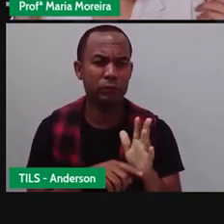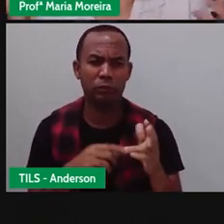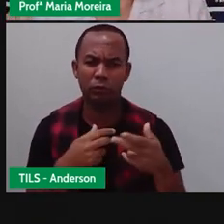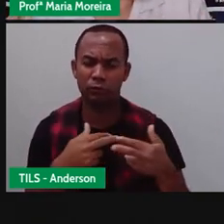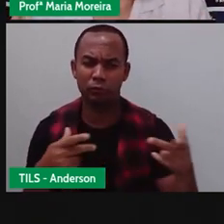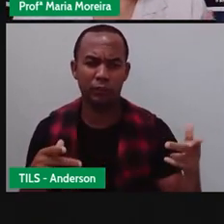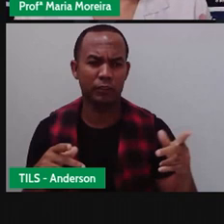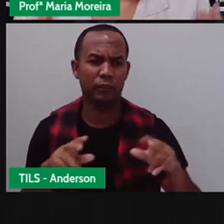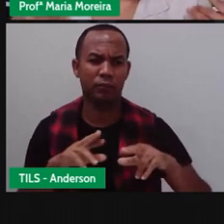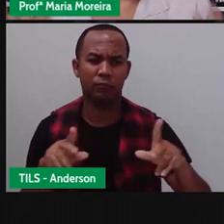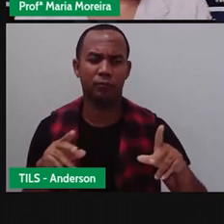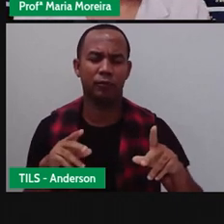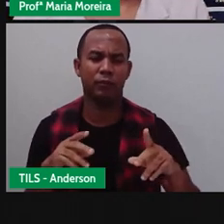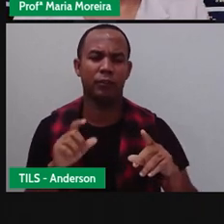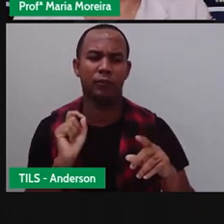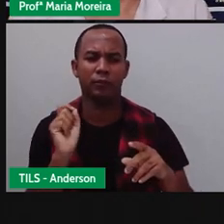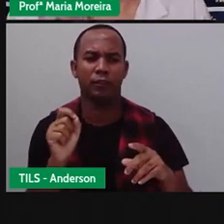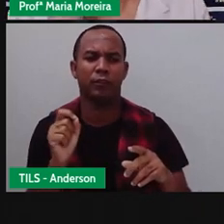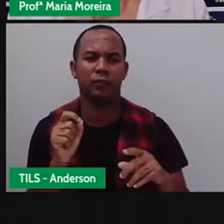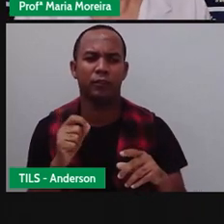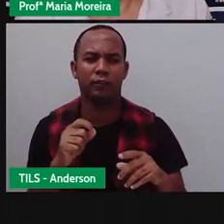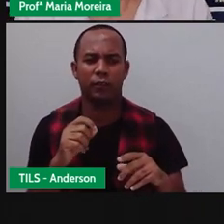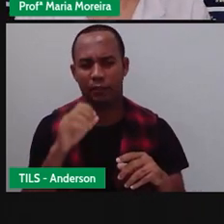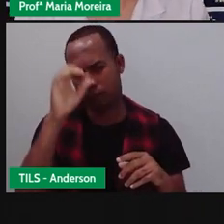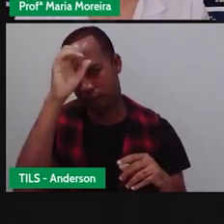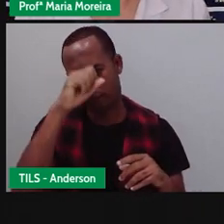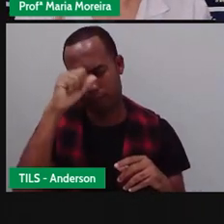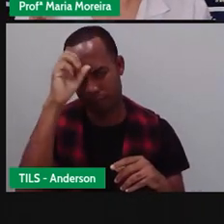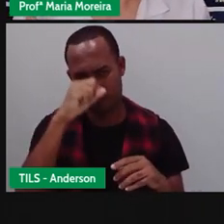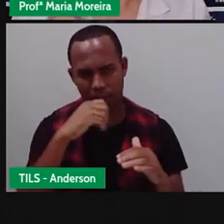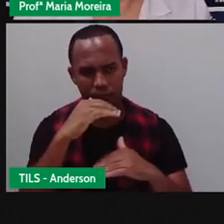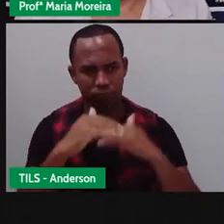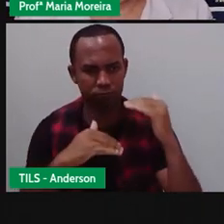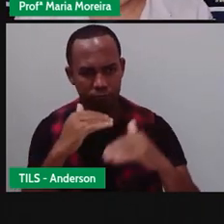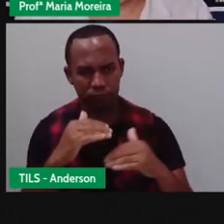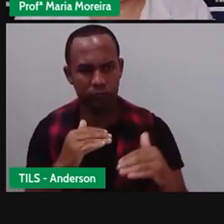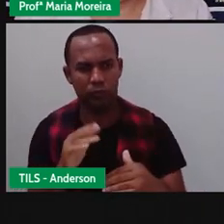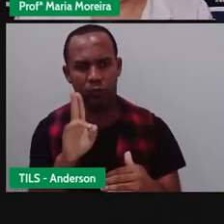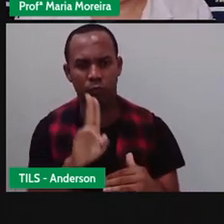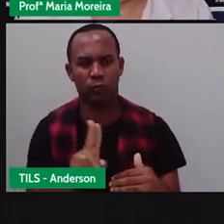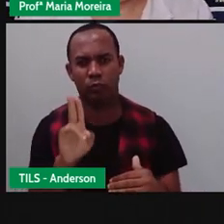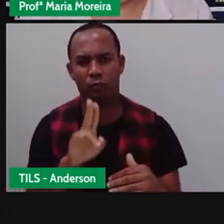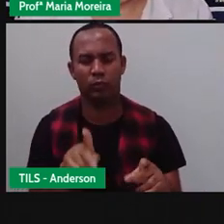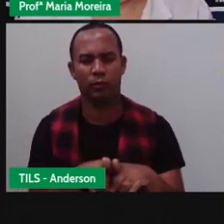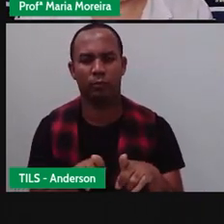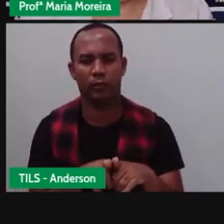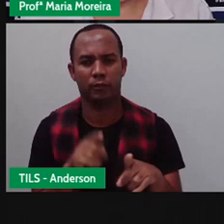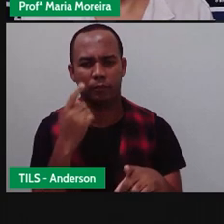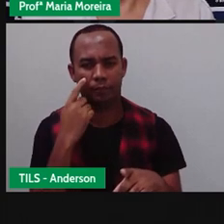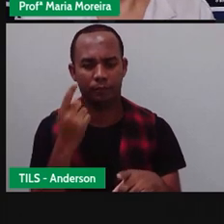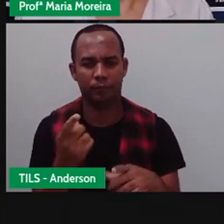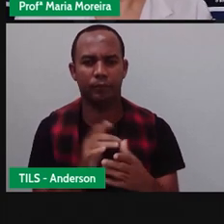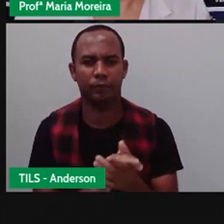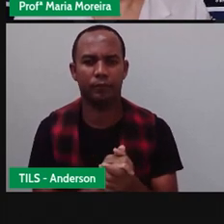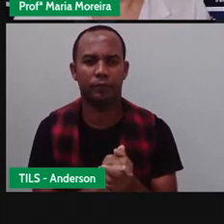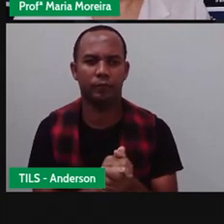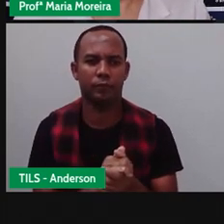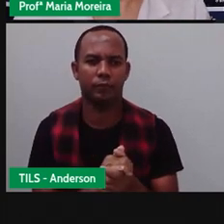coisas, aquelas dicas que a prova tá sempre dando aqui, iremos utilizar, tá? Vou passar o slide aqui pra próxima lâmina.